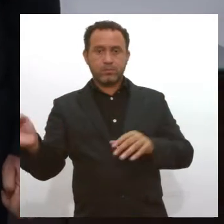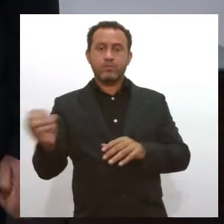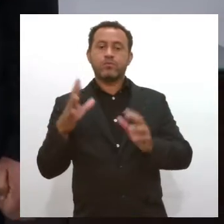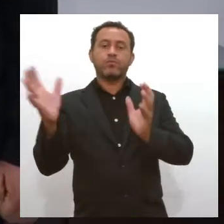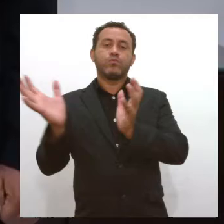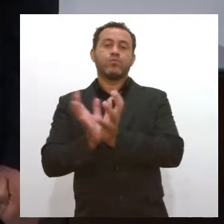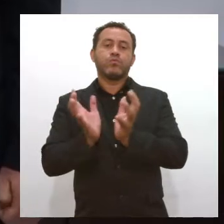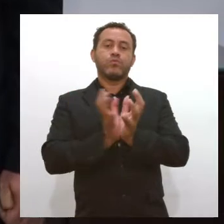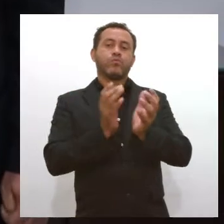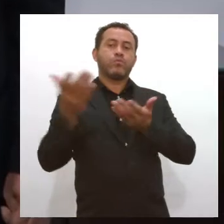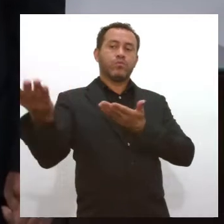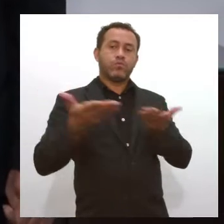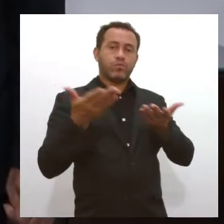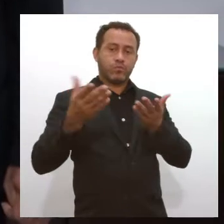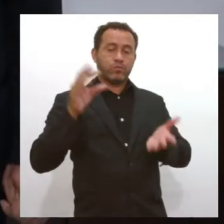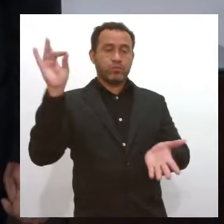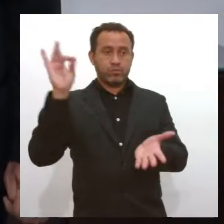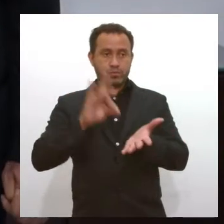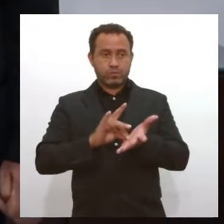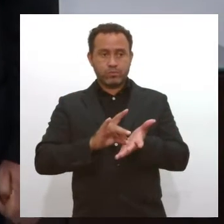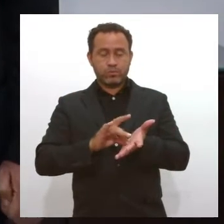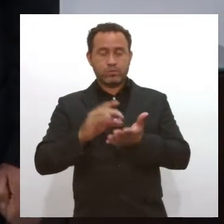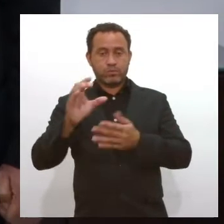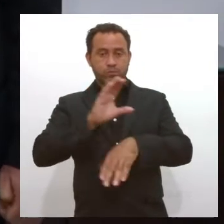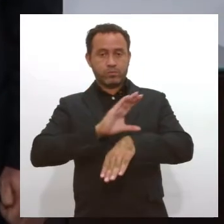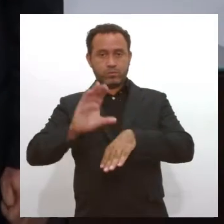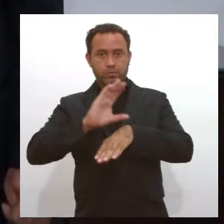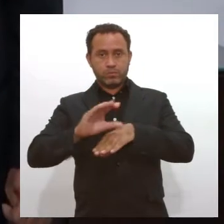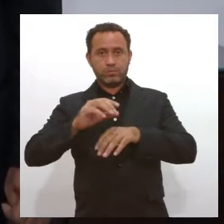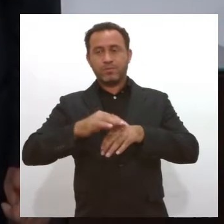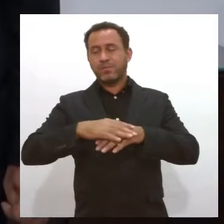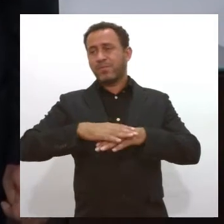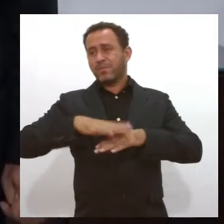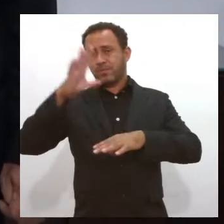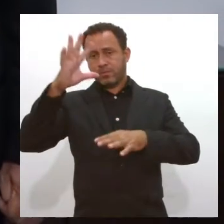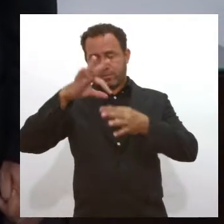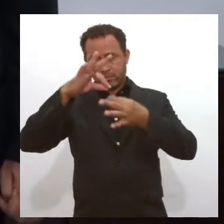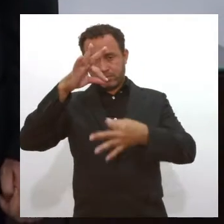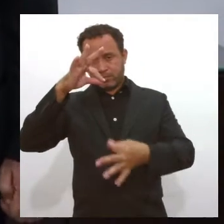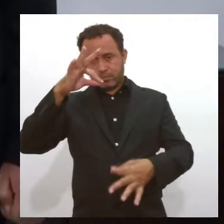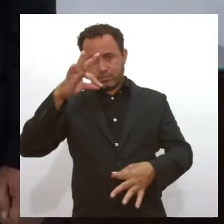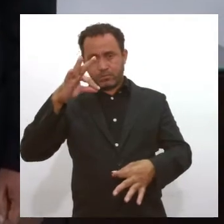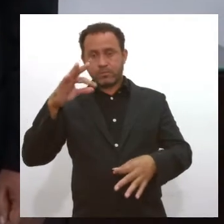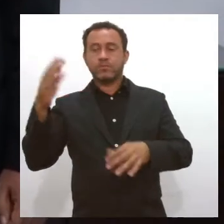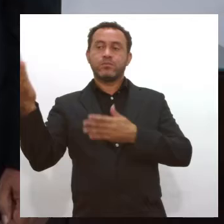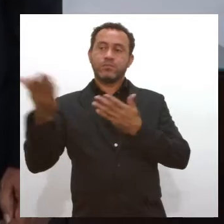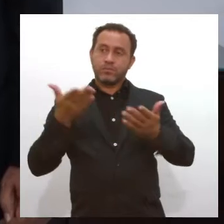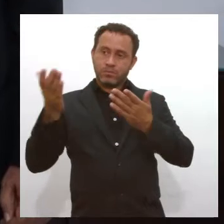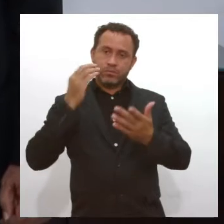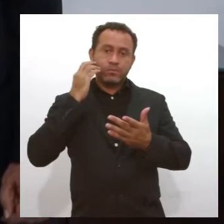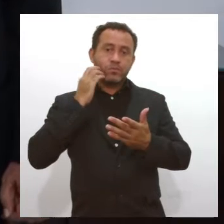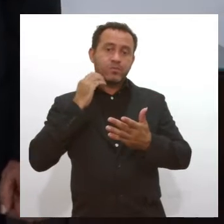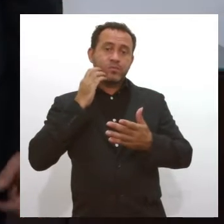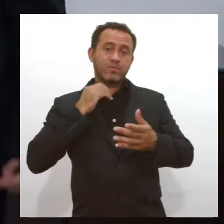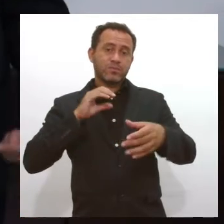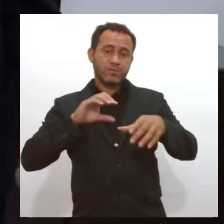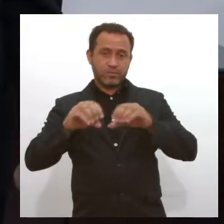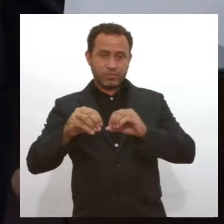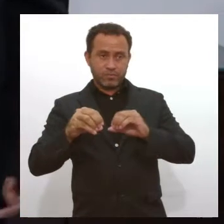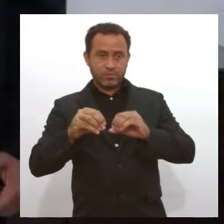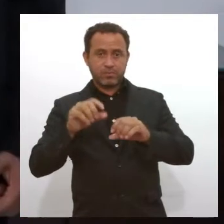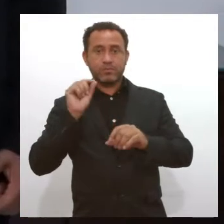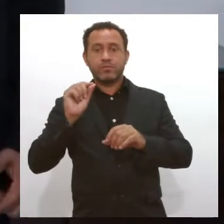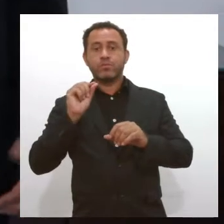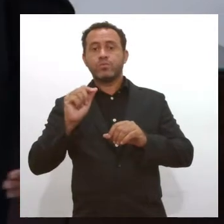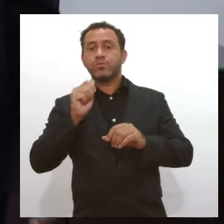convocação. Os oficiais, o curso é um pouco maior, mas eles serão convocados também para os cursos de formação. O que